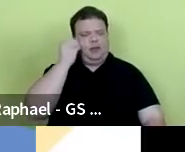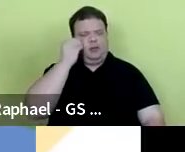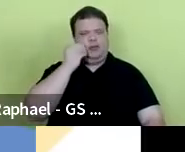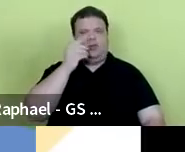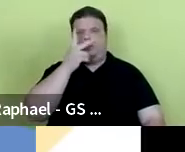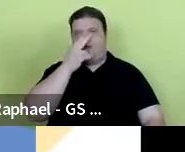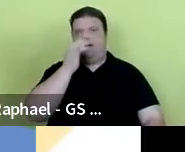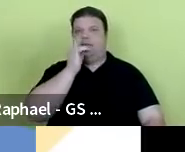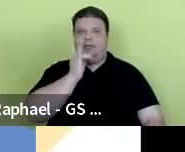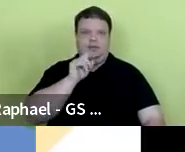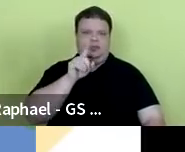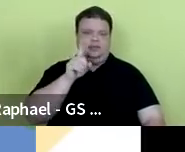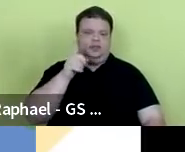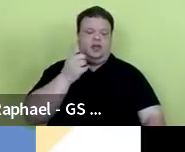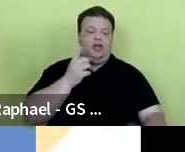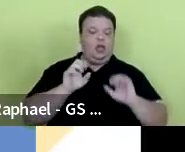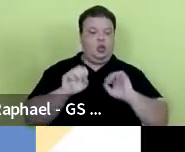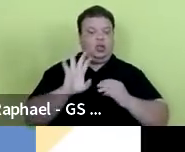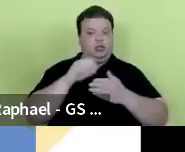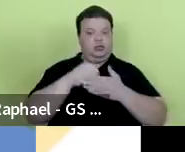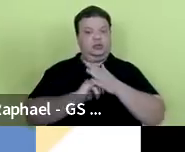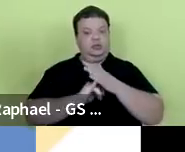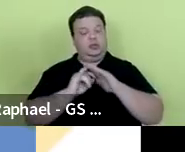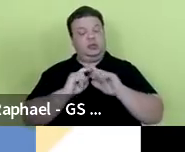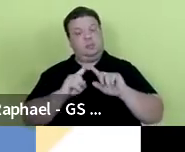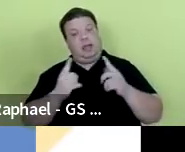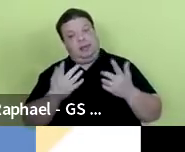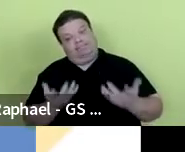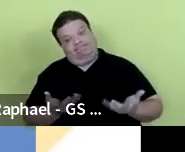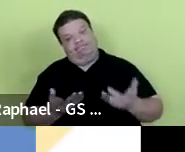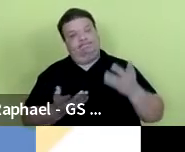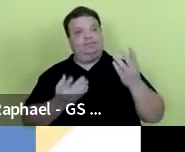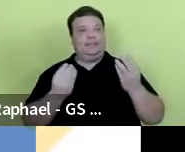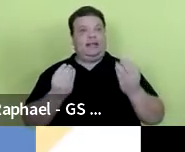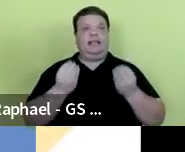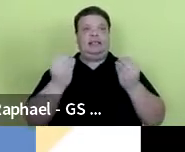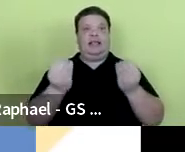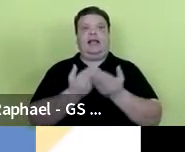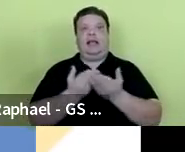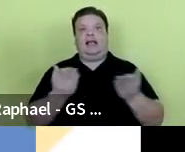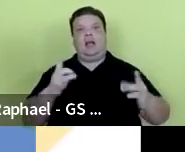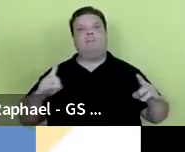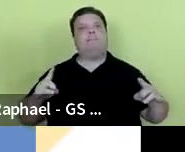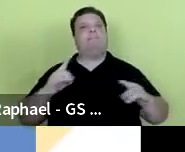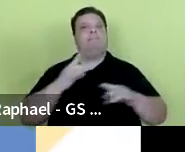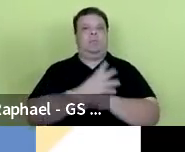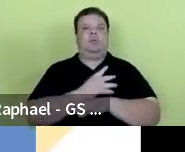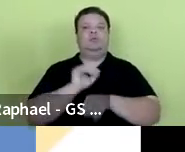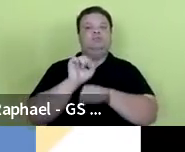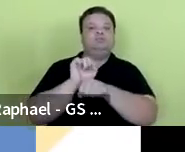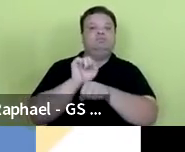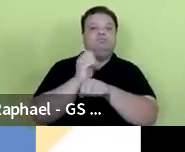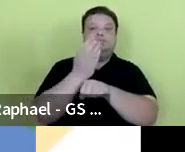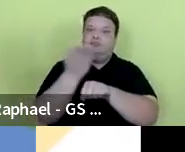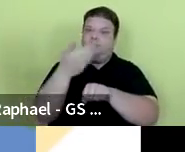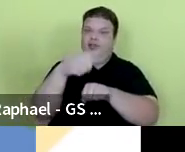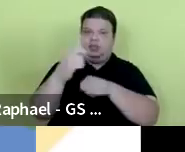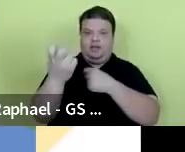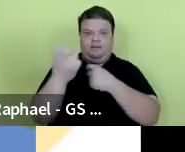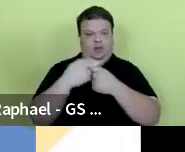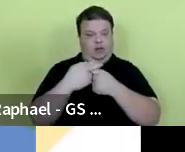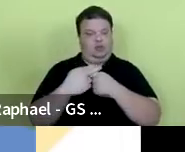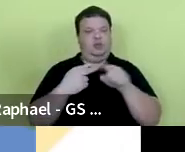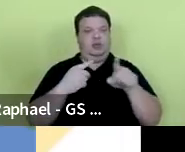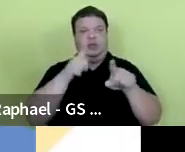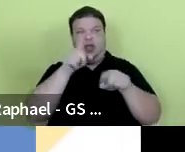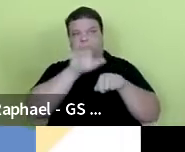educacional na nossa instituição, mas, enfim, está aí, pronto, aguardando vocês esse